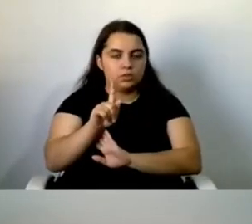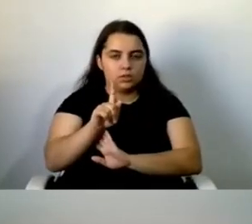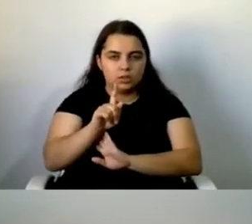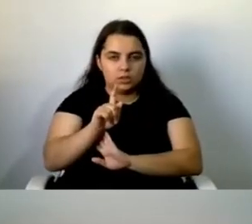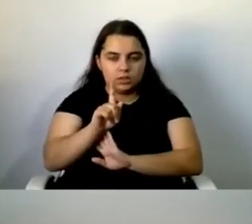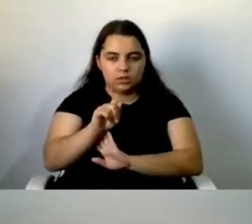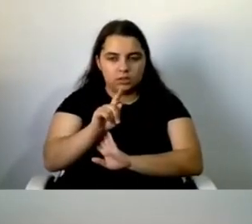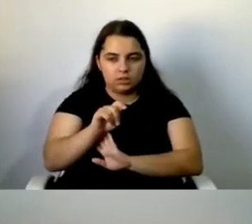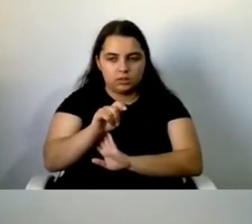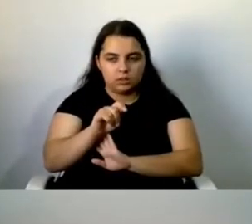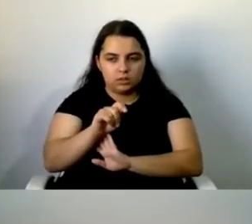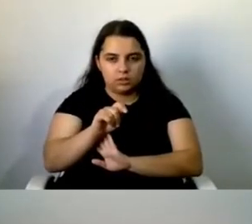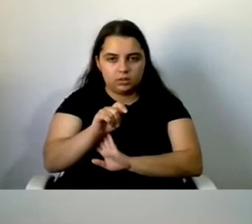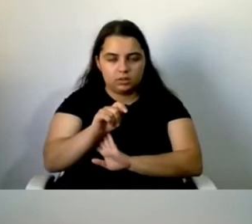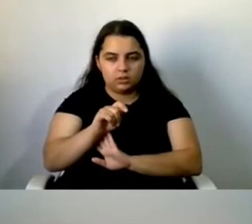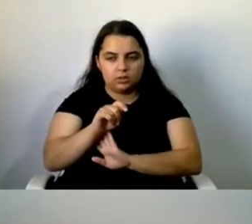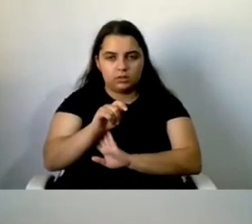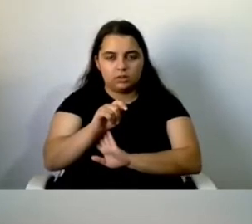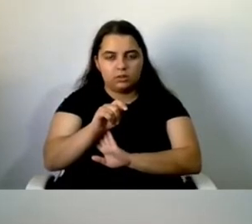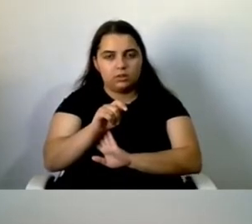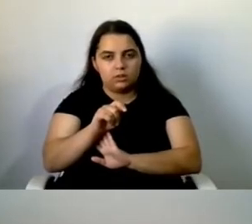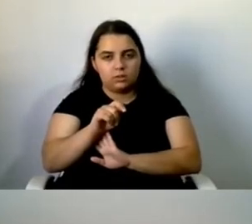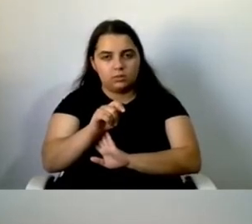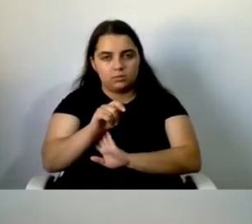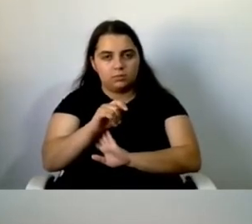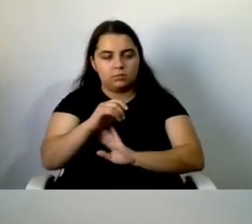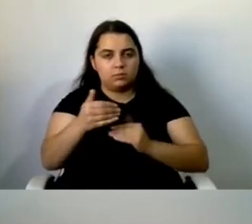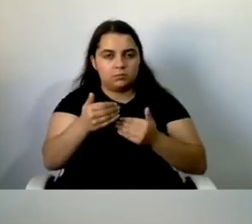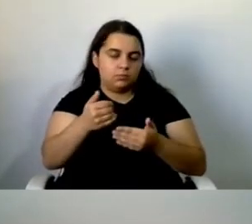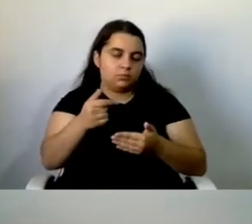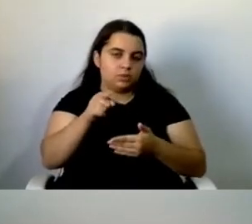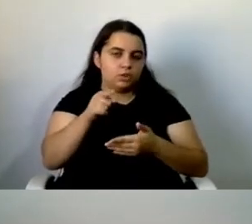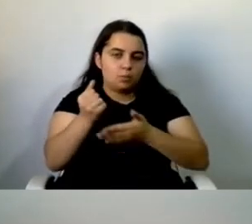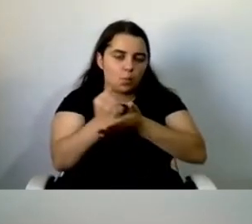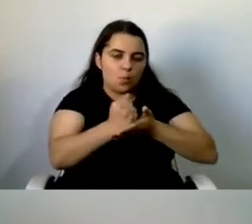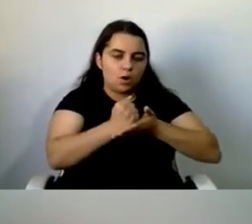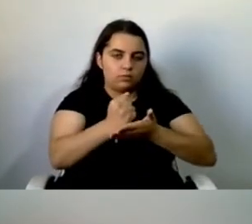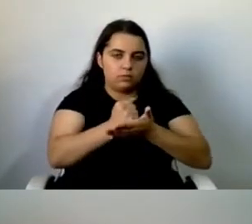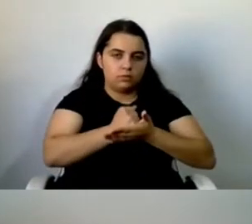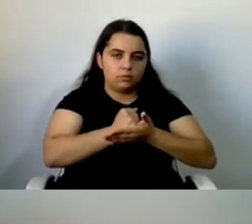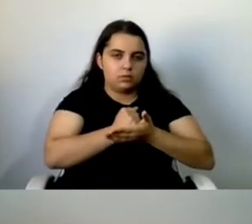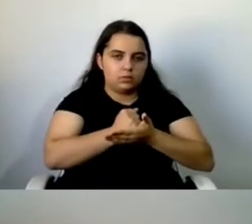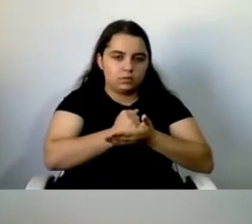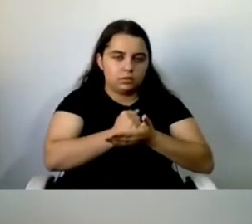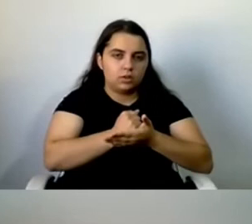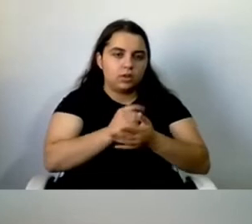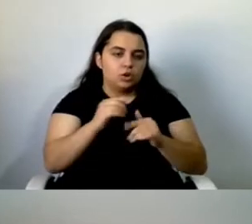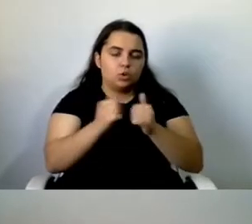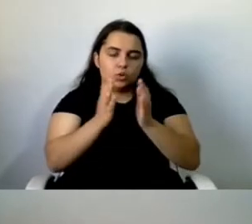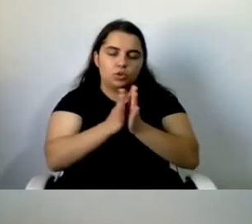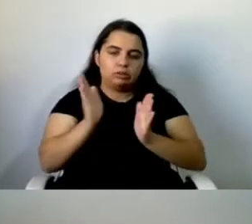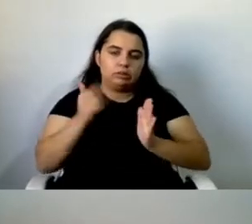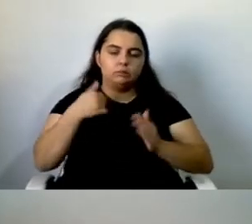que me apoiavam naquilo que eu tinha necessidade. O conceito de mim